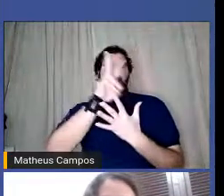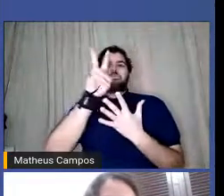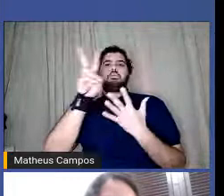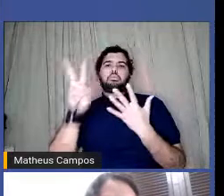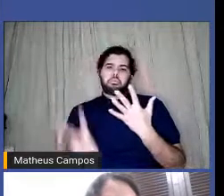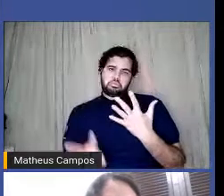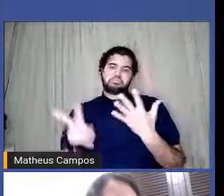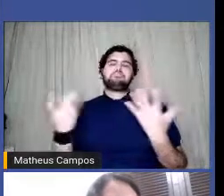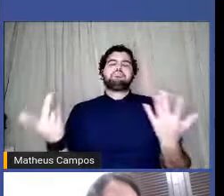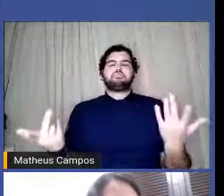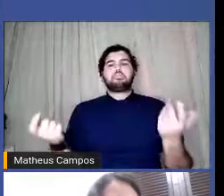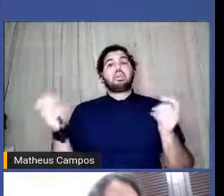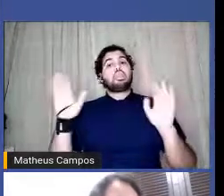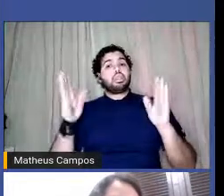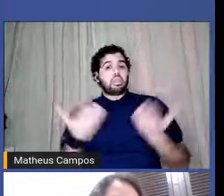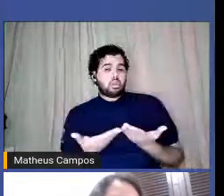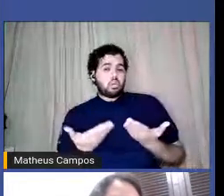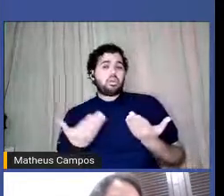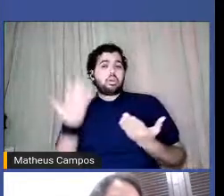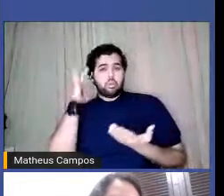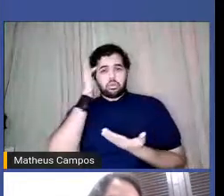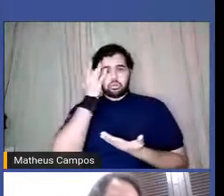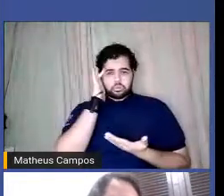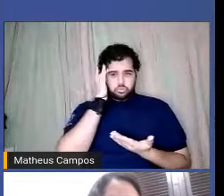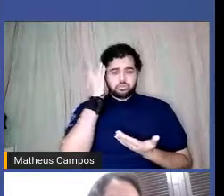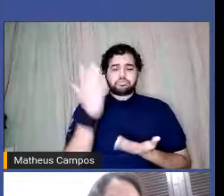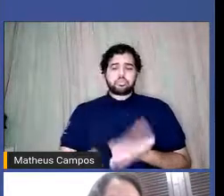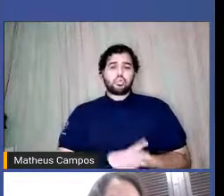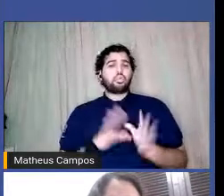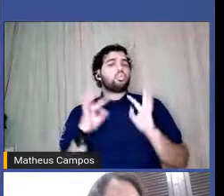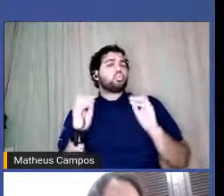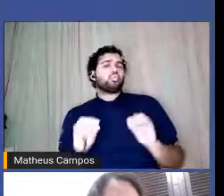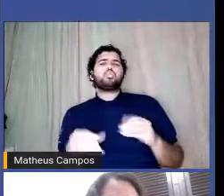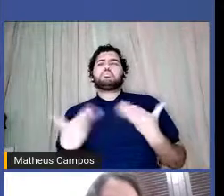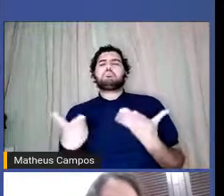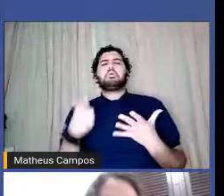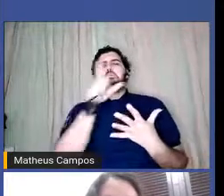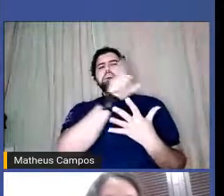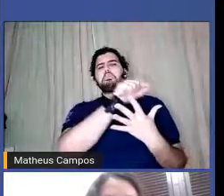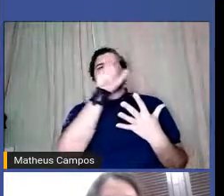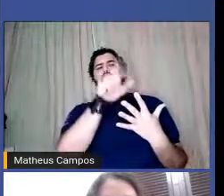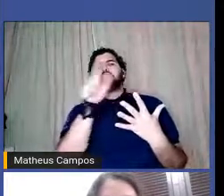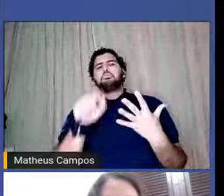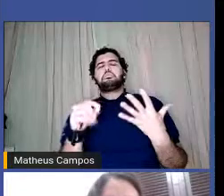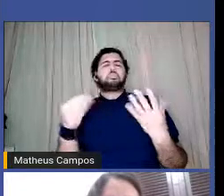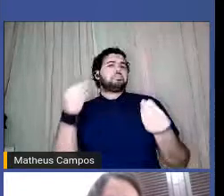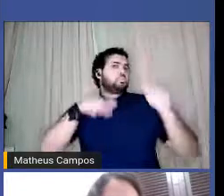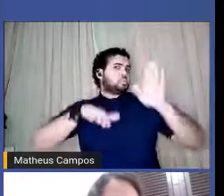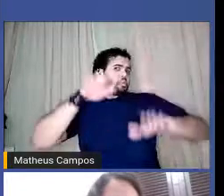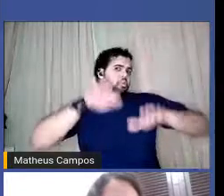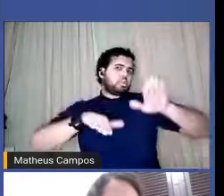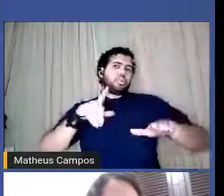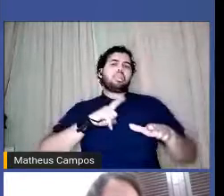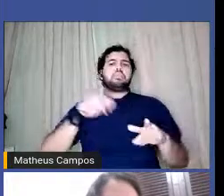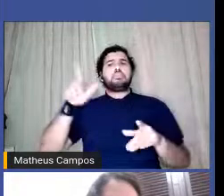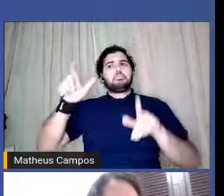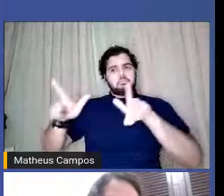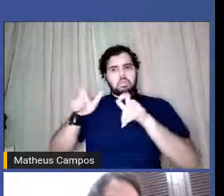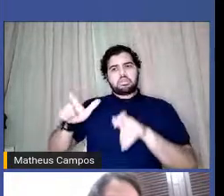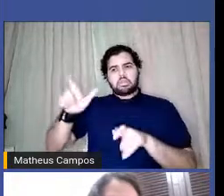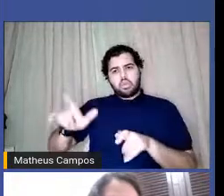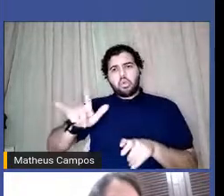E eu acho que muito do que são essas alternativas, vocês já viram um pouco aí na fala da Laís, né?